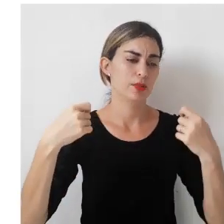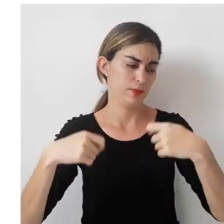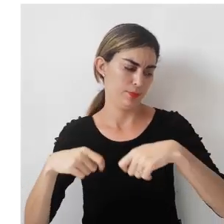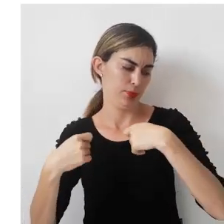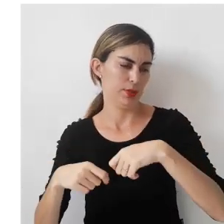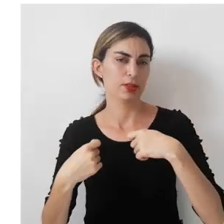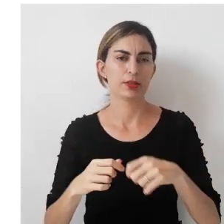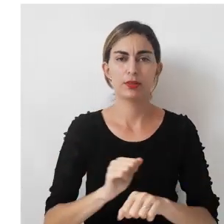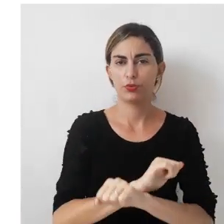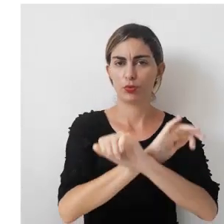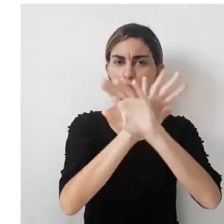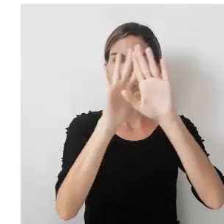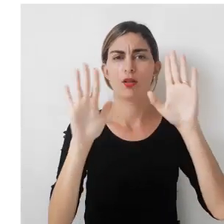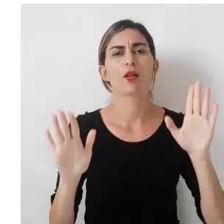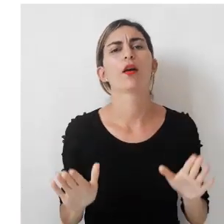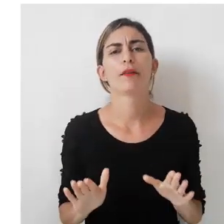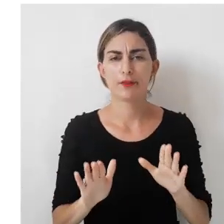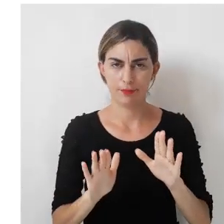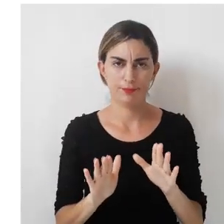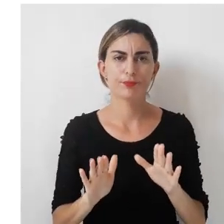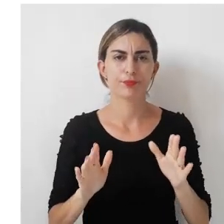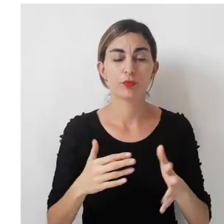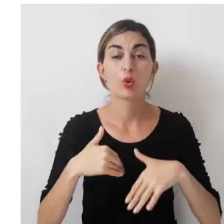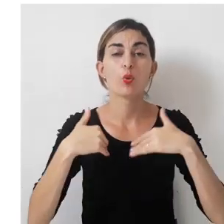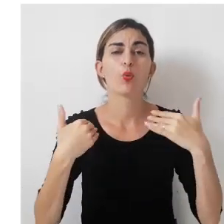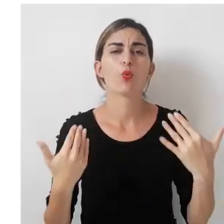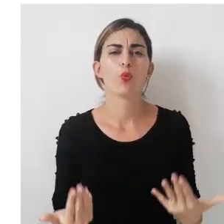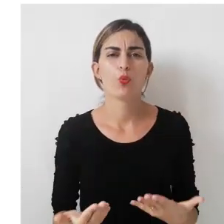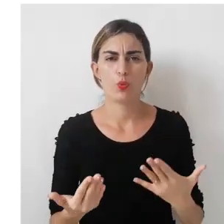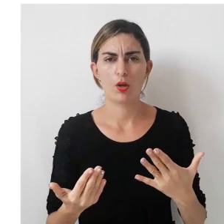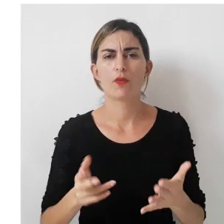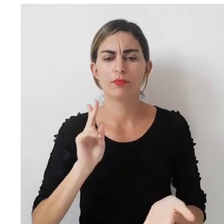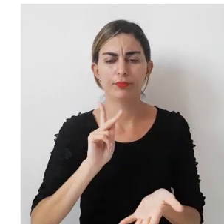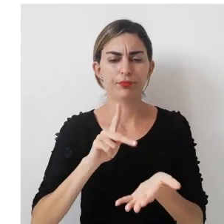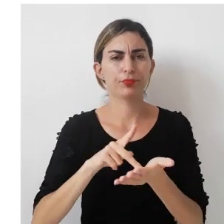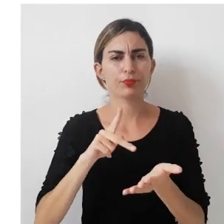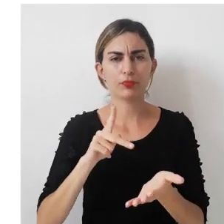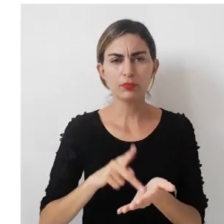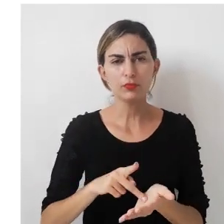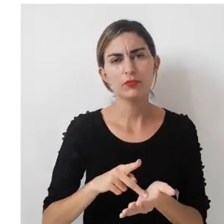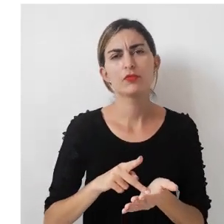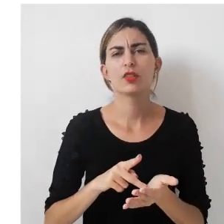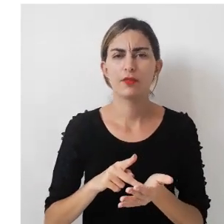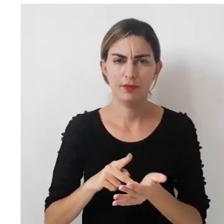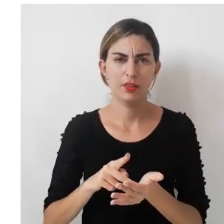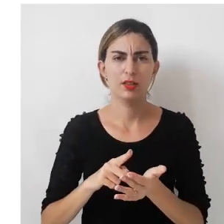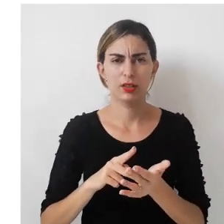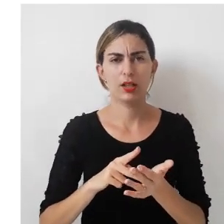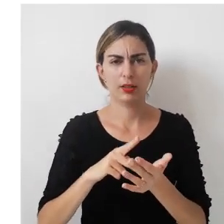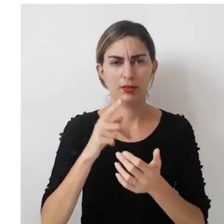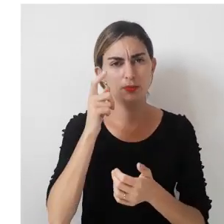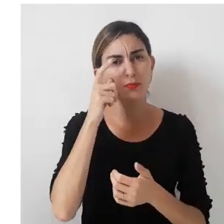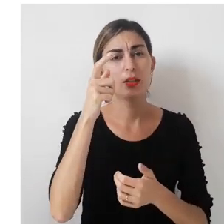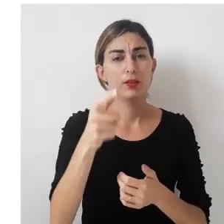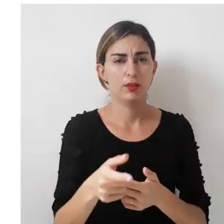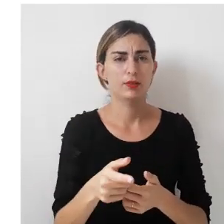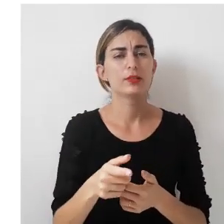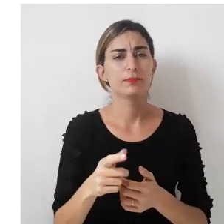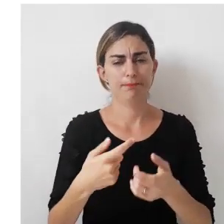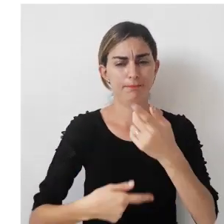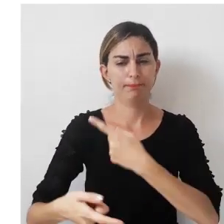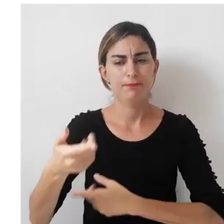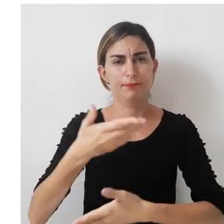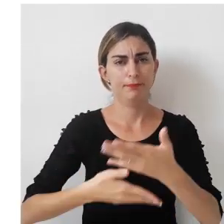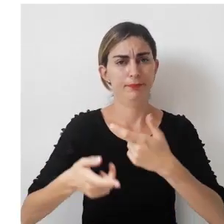é preciso deixar claro, de fato, qual é o verdadeiro intuito de